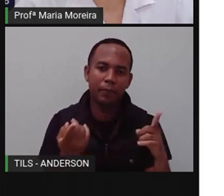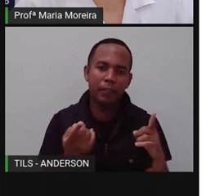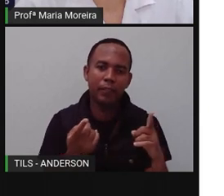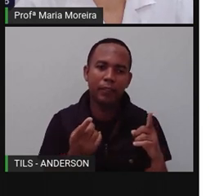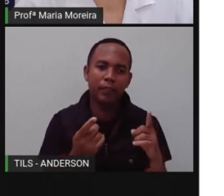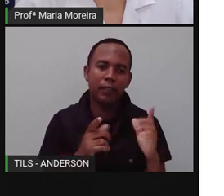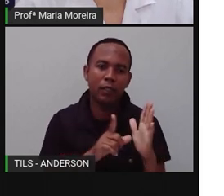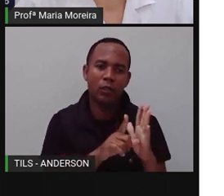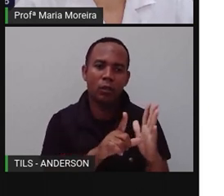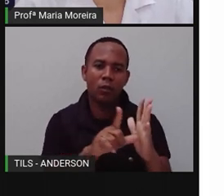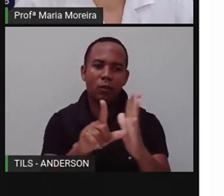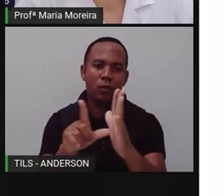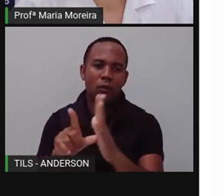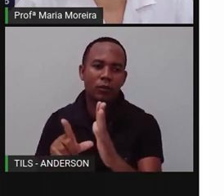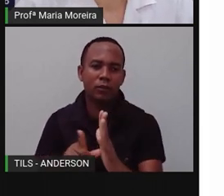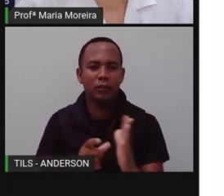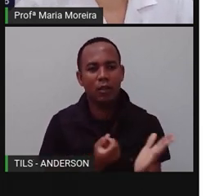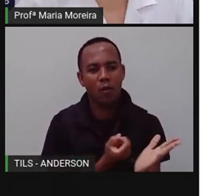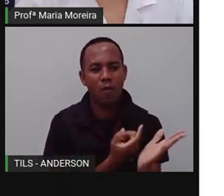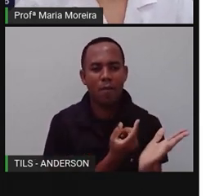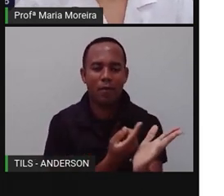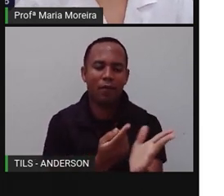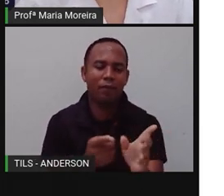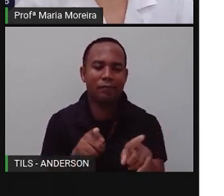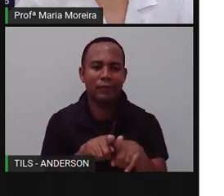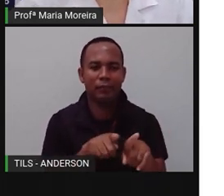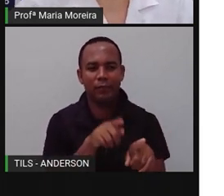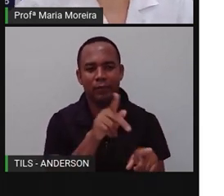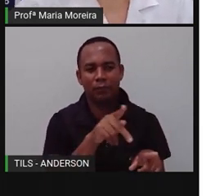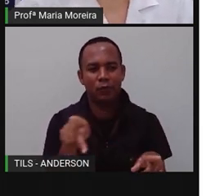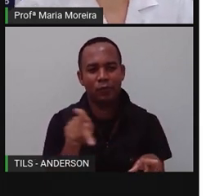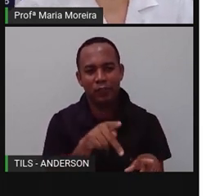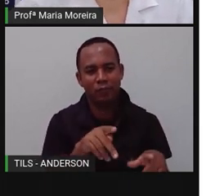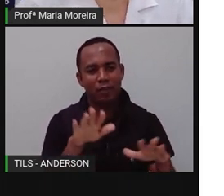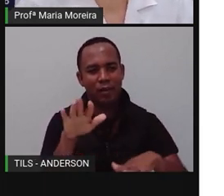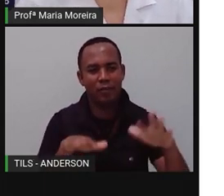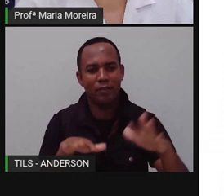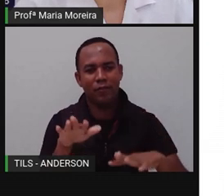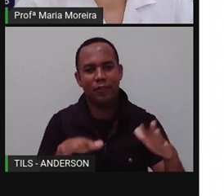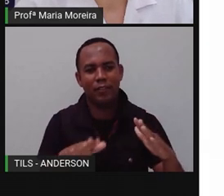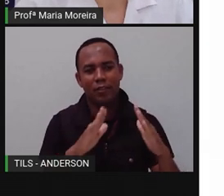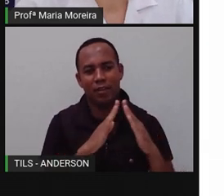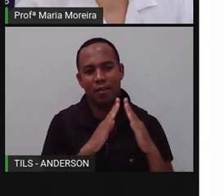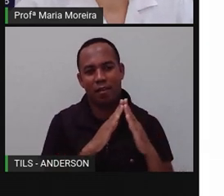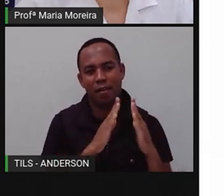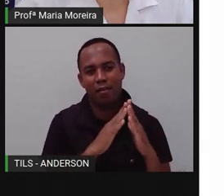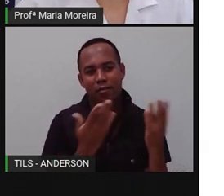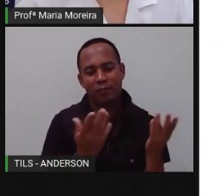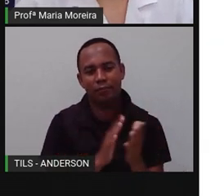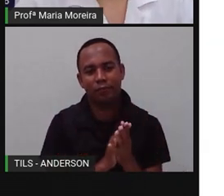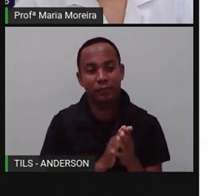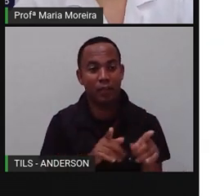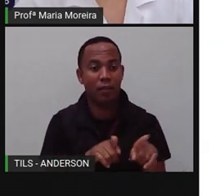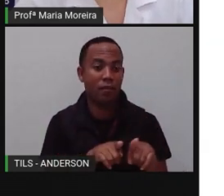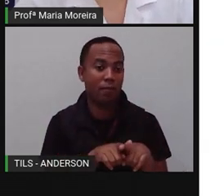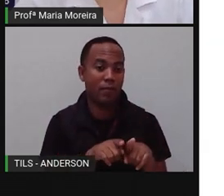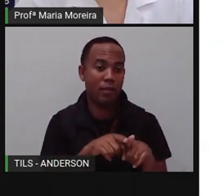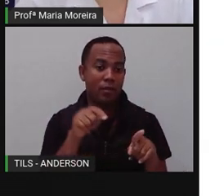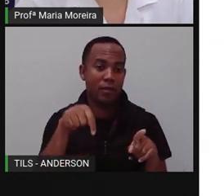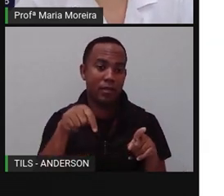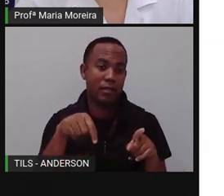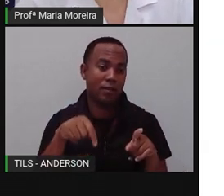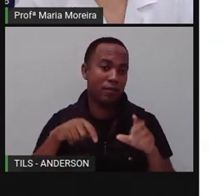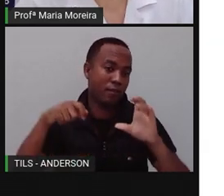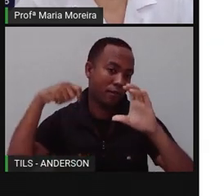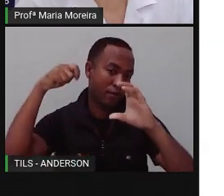poucas vezes, só em caso de extrema necessidade. A prova fica guardadinha. Vem só avião fazer as gravações também. Você já